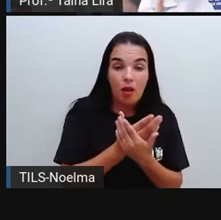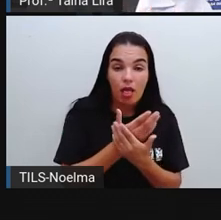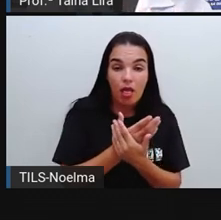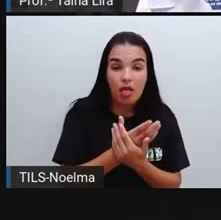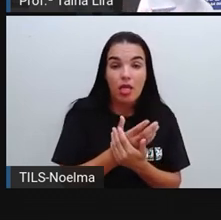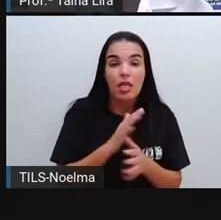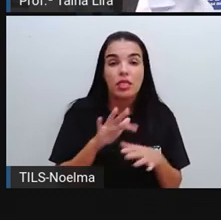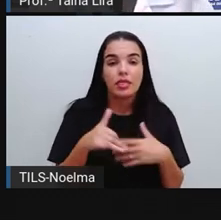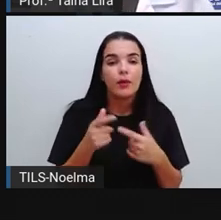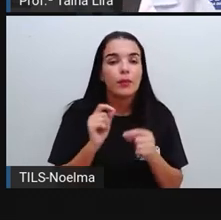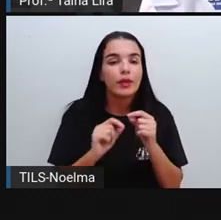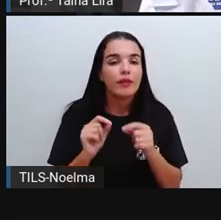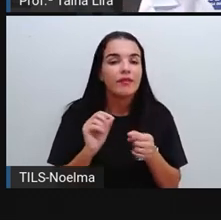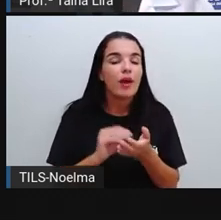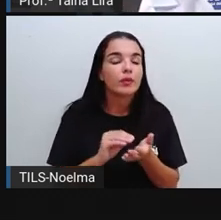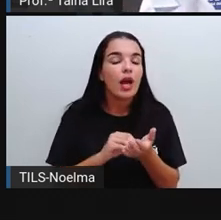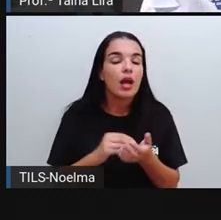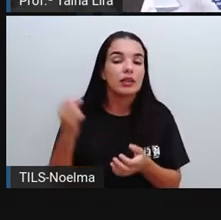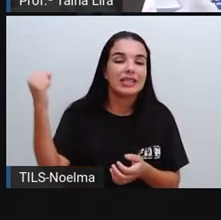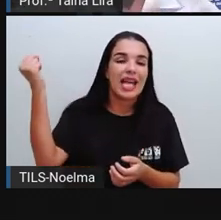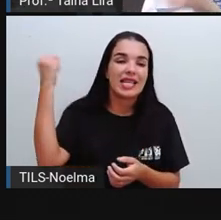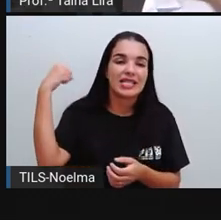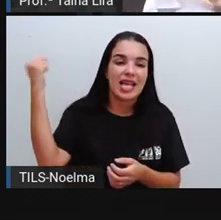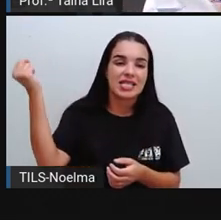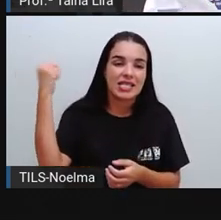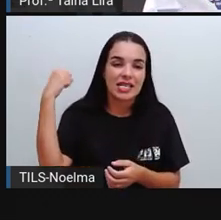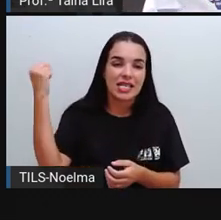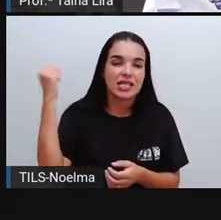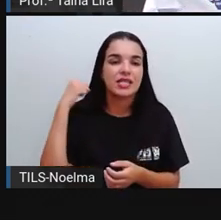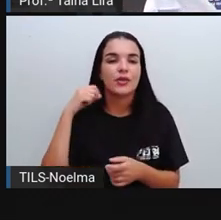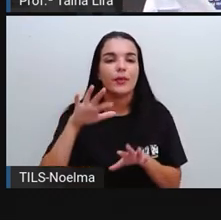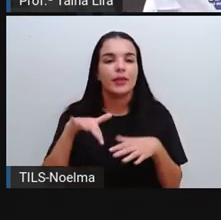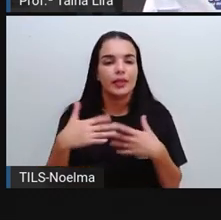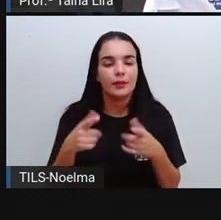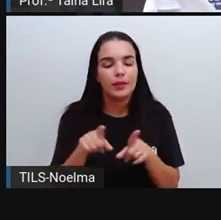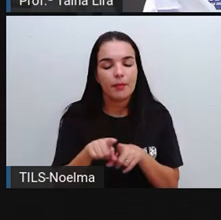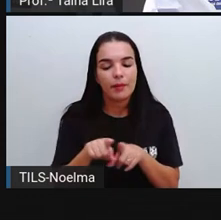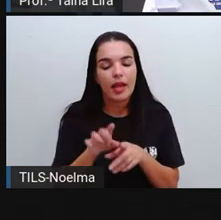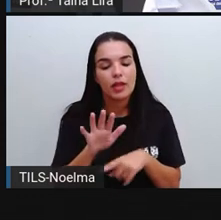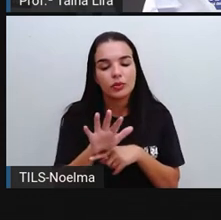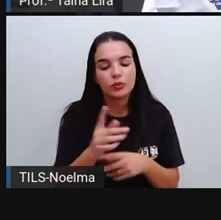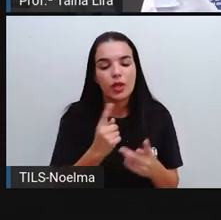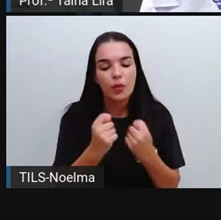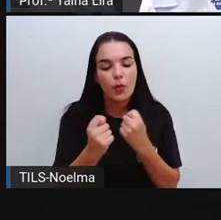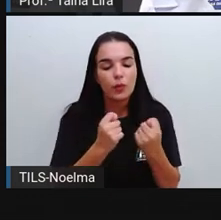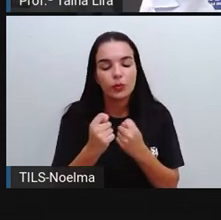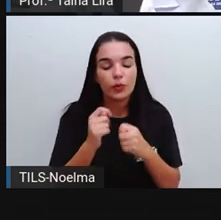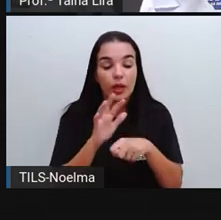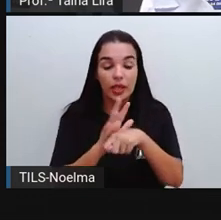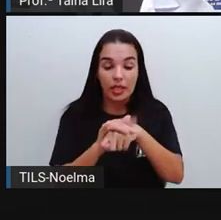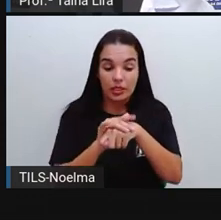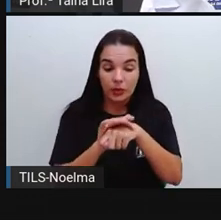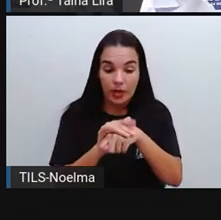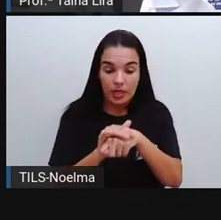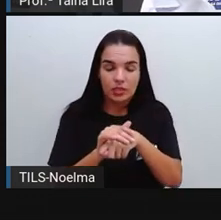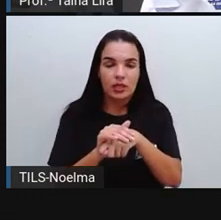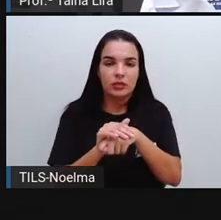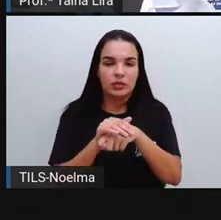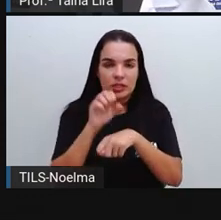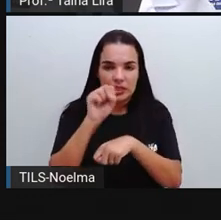um grande aliado no controle dessas doenças, tá? Tanto para quem já está